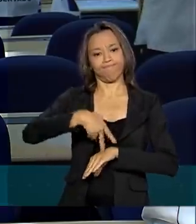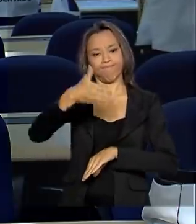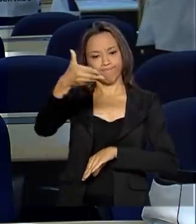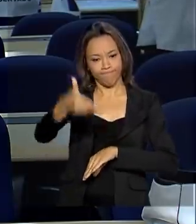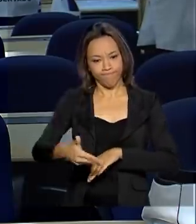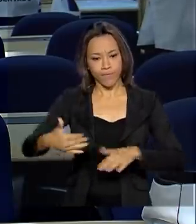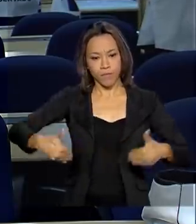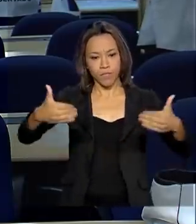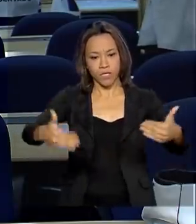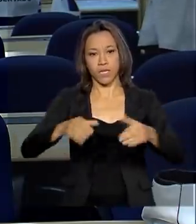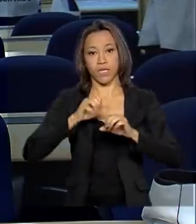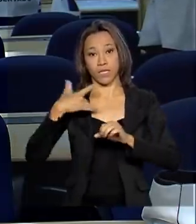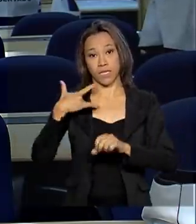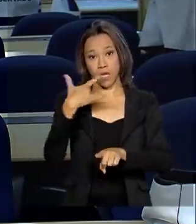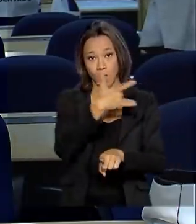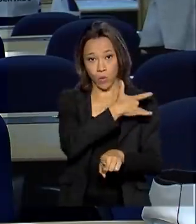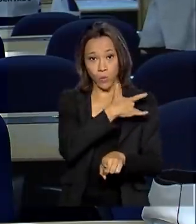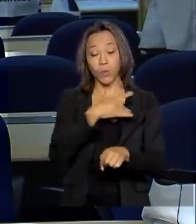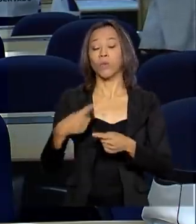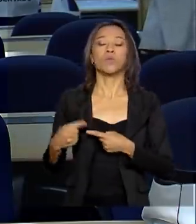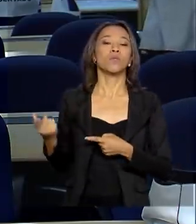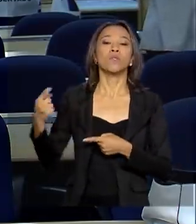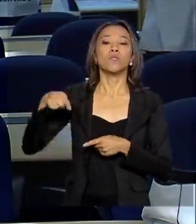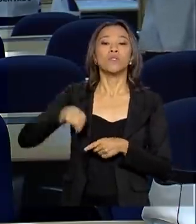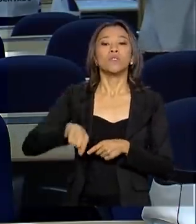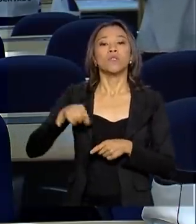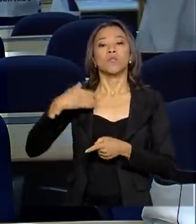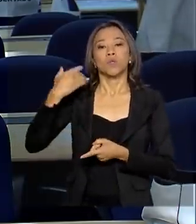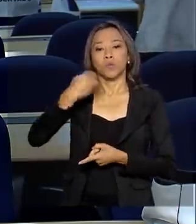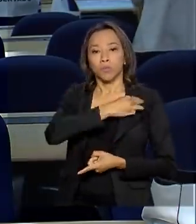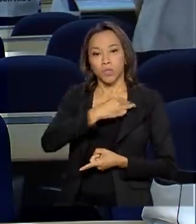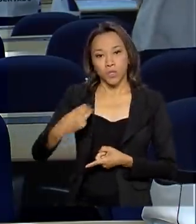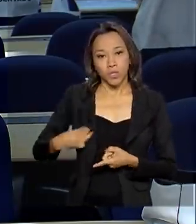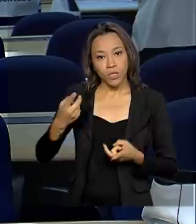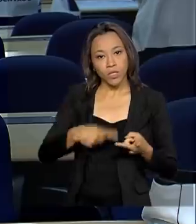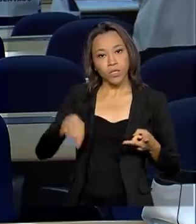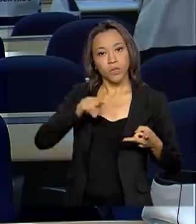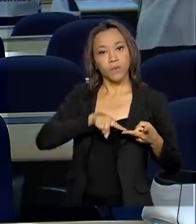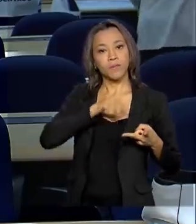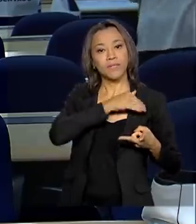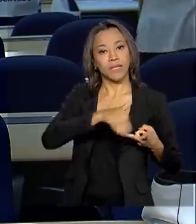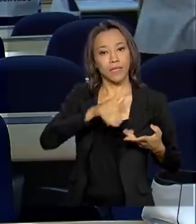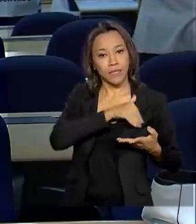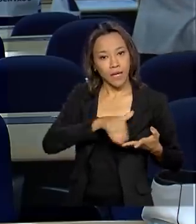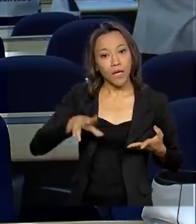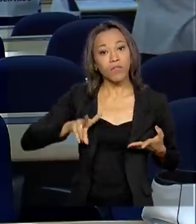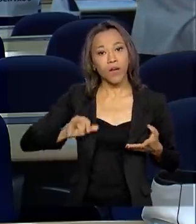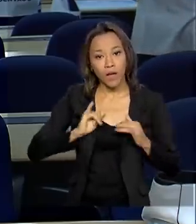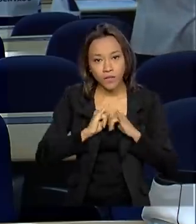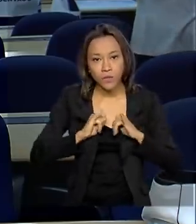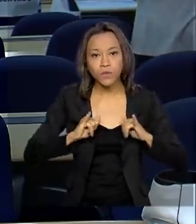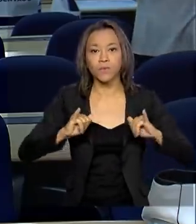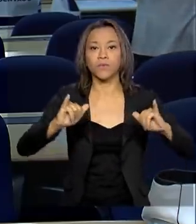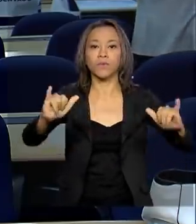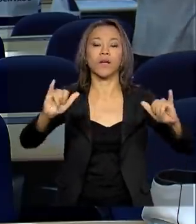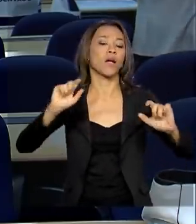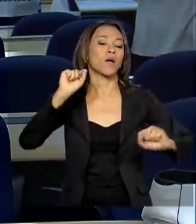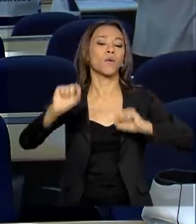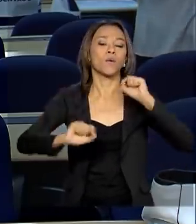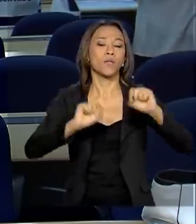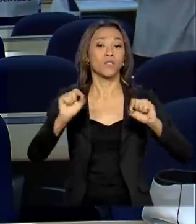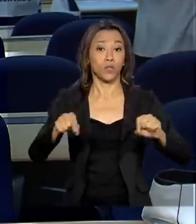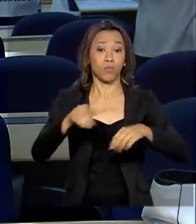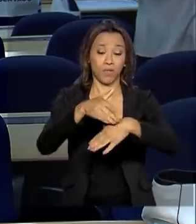ministro Luiz Henrique Mandetta e o secretário de Vigilância em Saúde, Vanderson de Oliveira, vão atualizar esse boletim sobre o